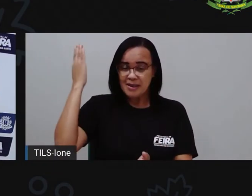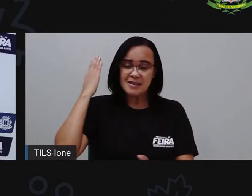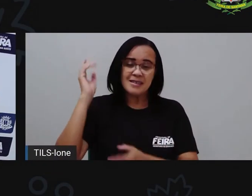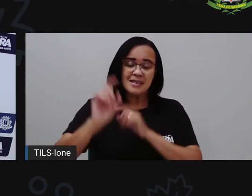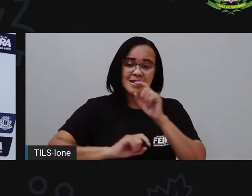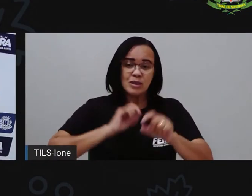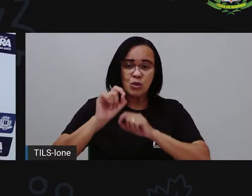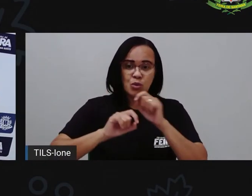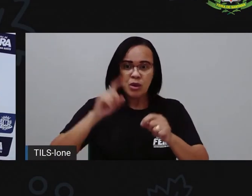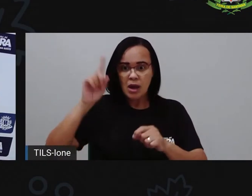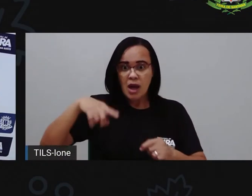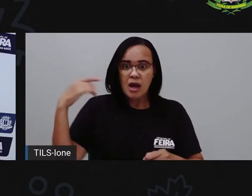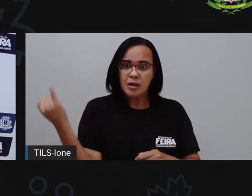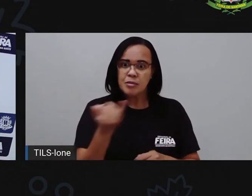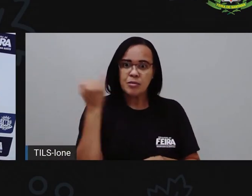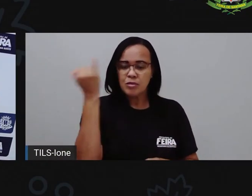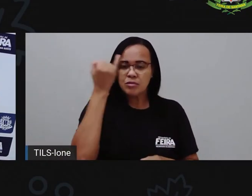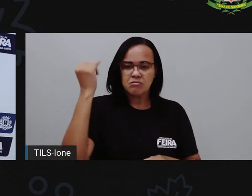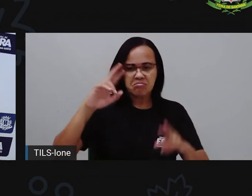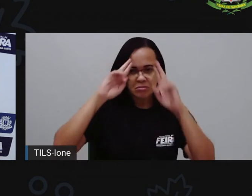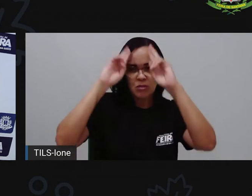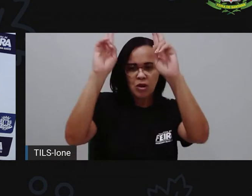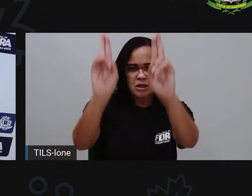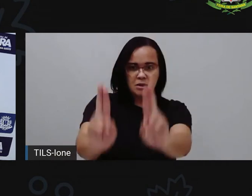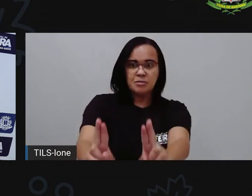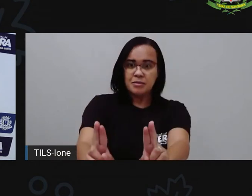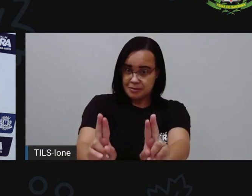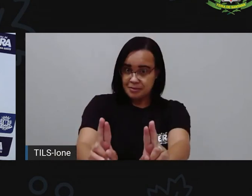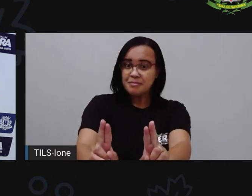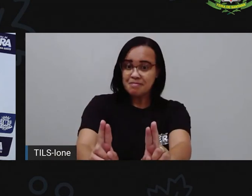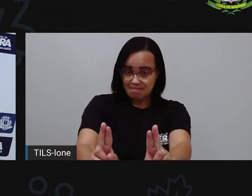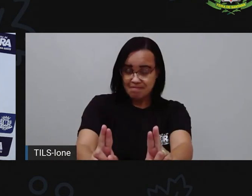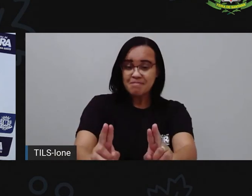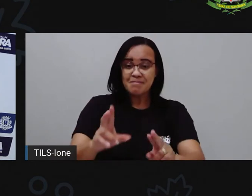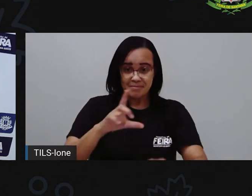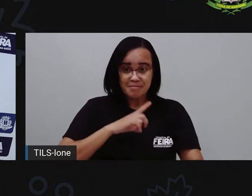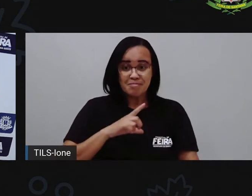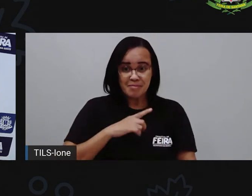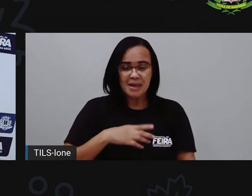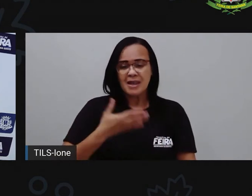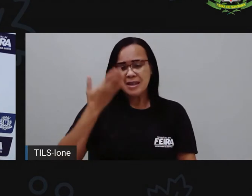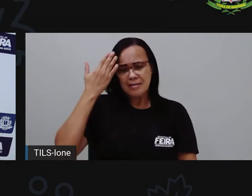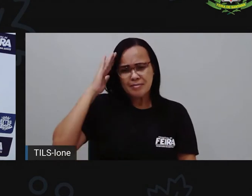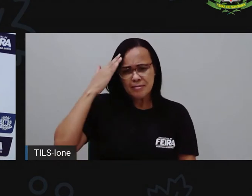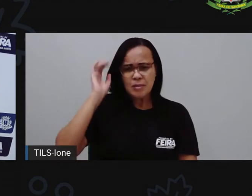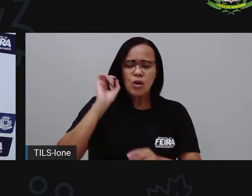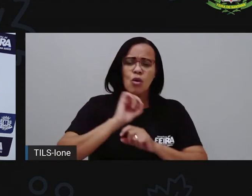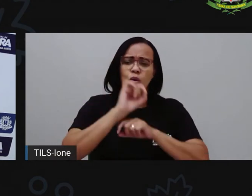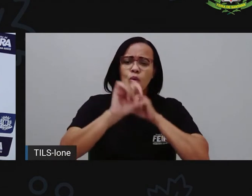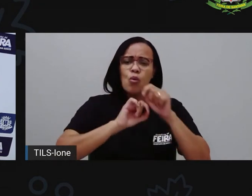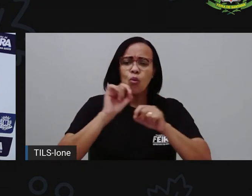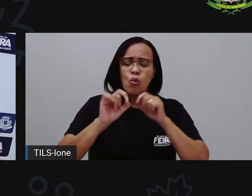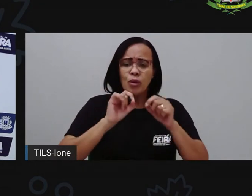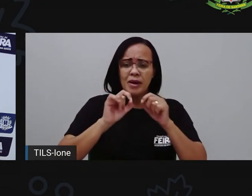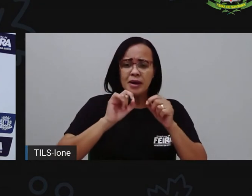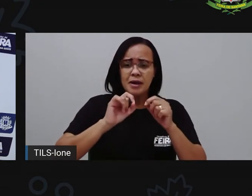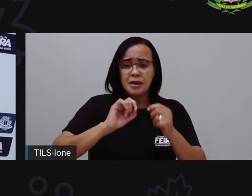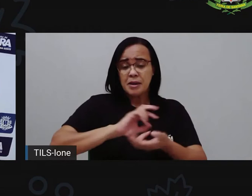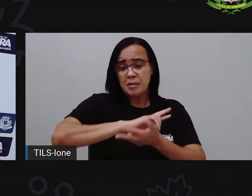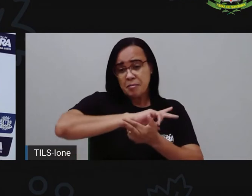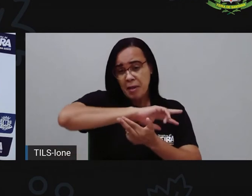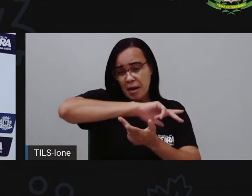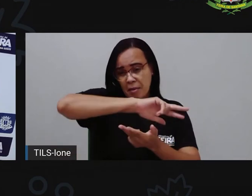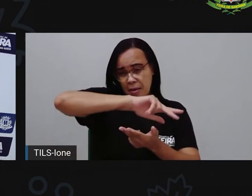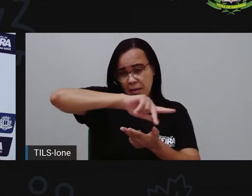a importância do respeito, da gente compreender as formas diferentes de viver,